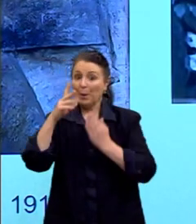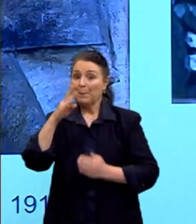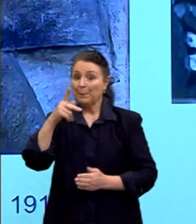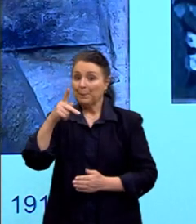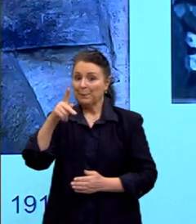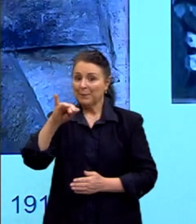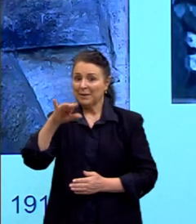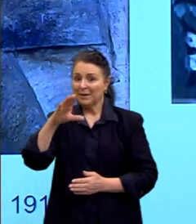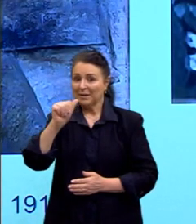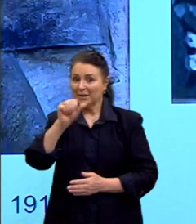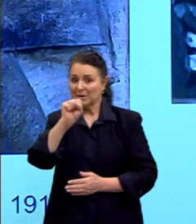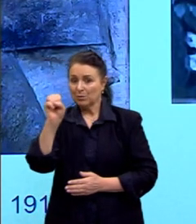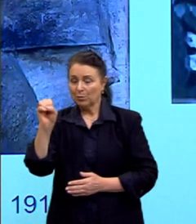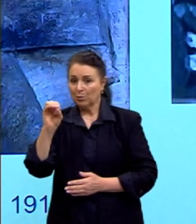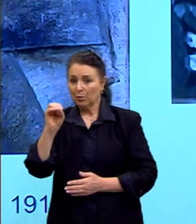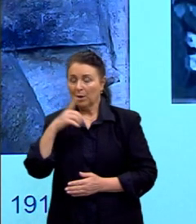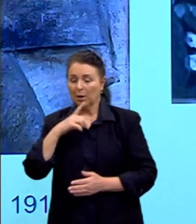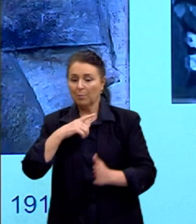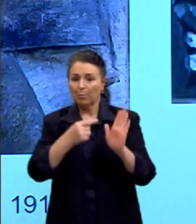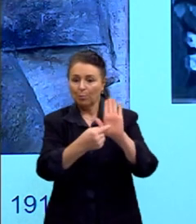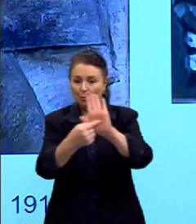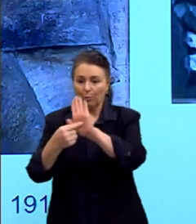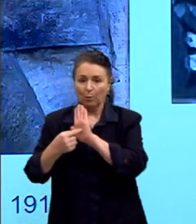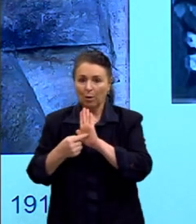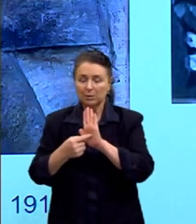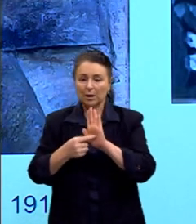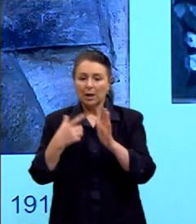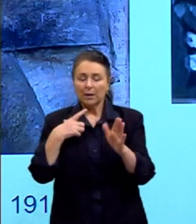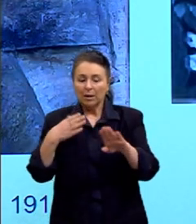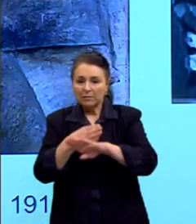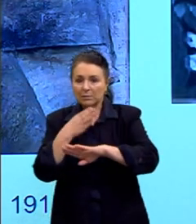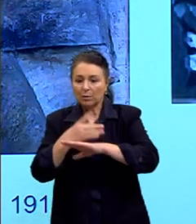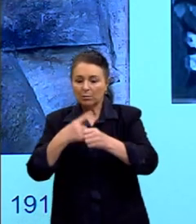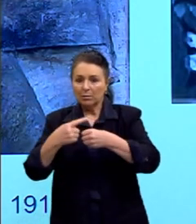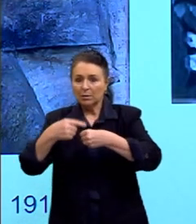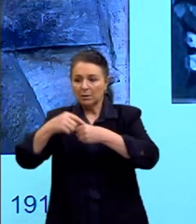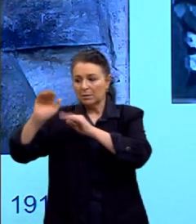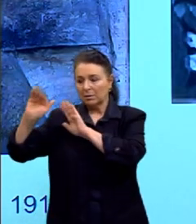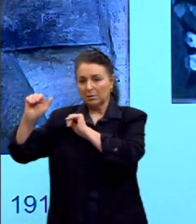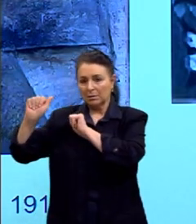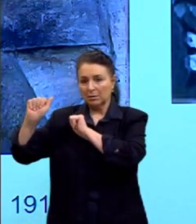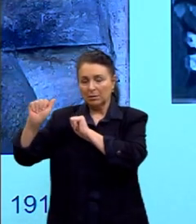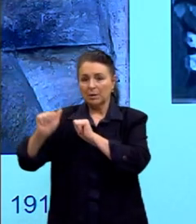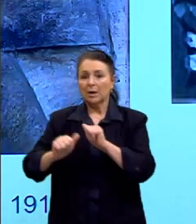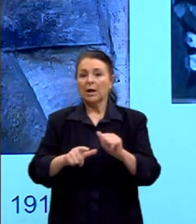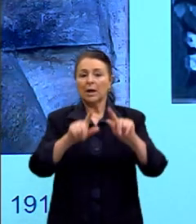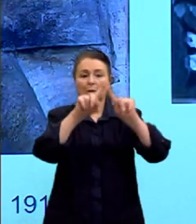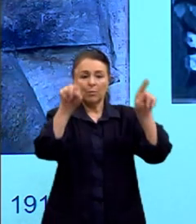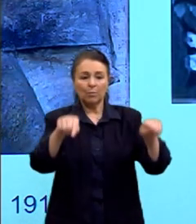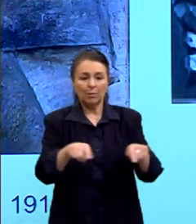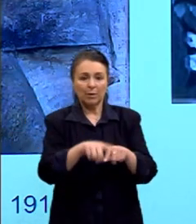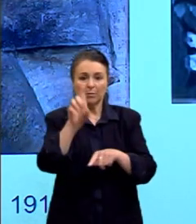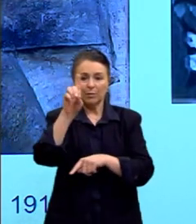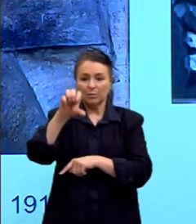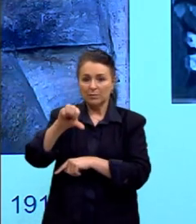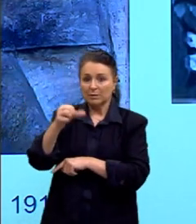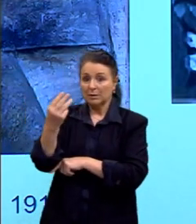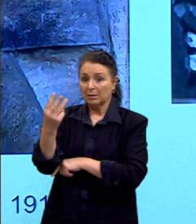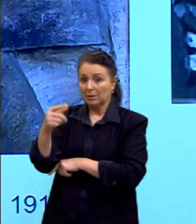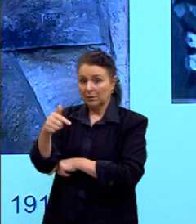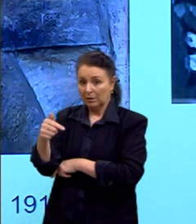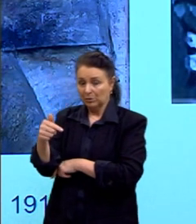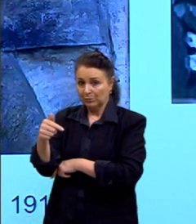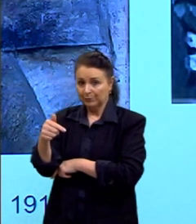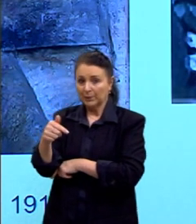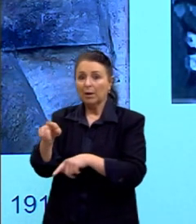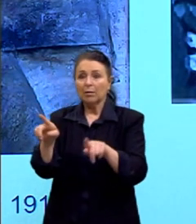histórico, de uma invasão de uma cidade espanhola. É uma obra de 1937, também totalmente